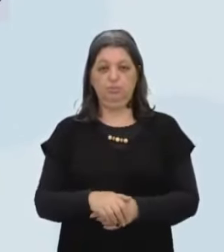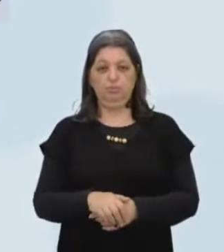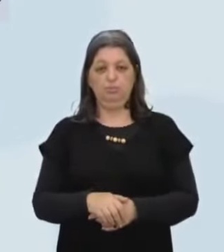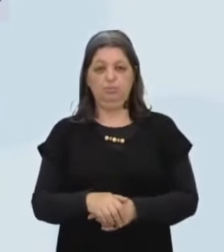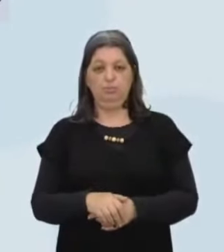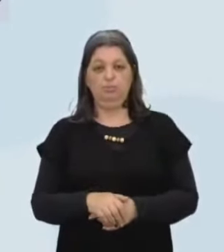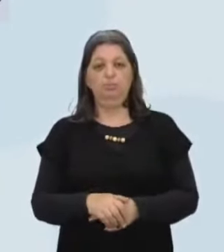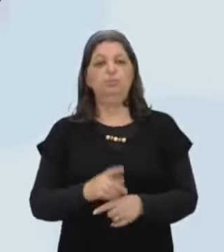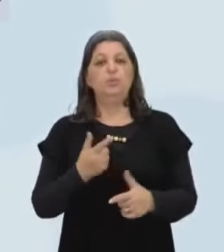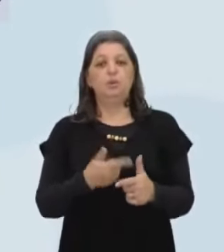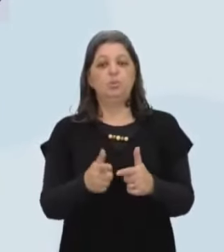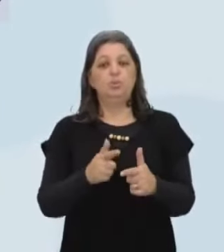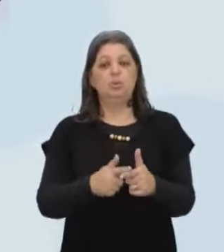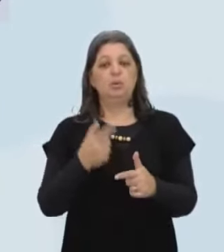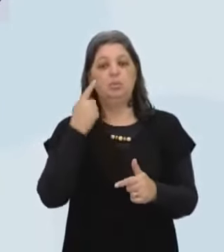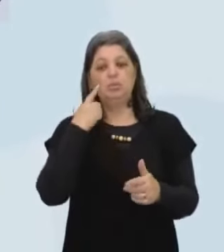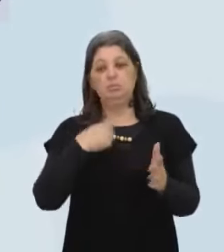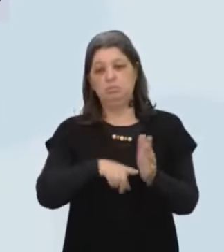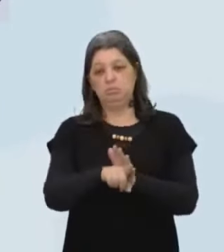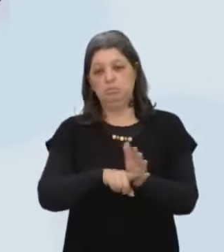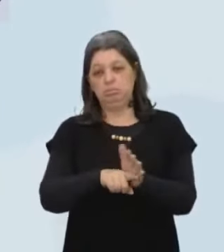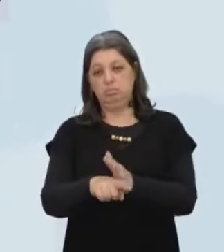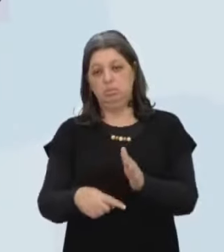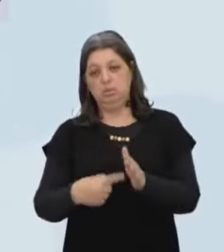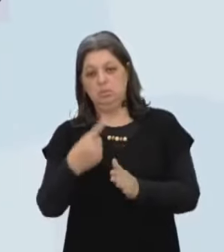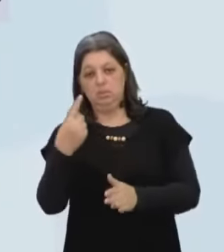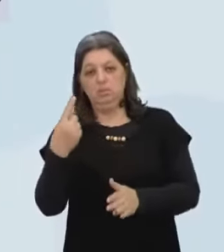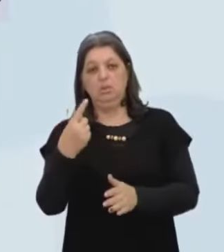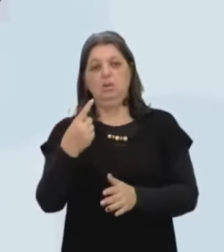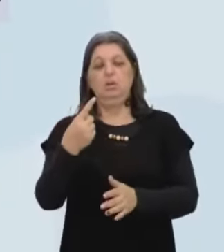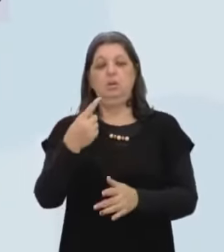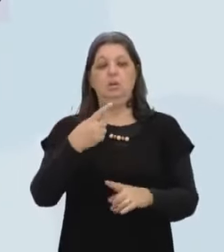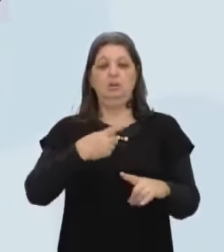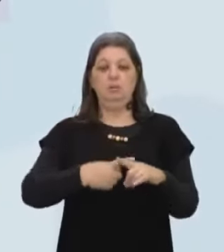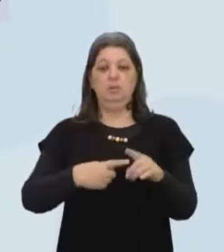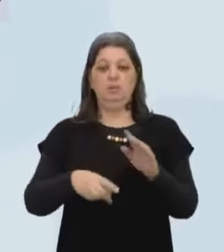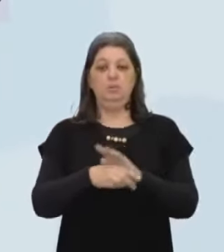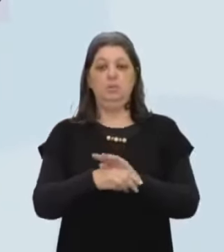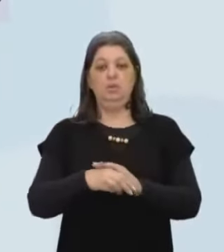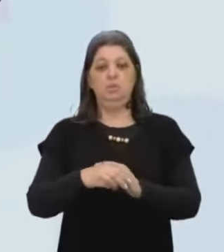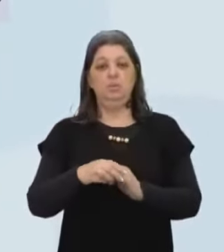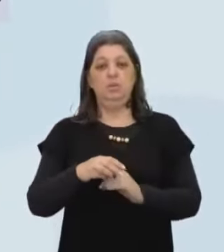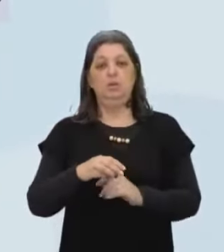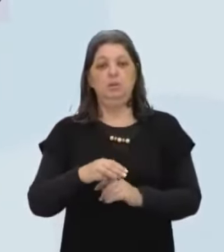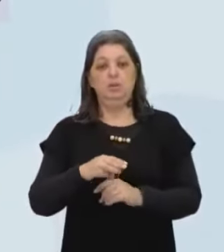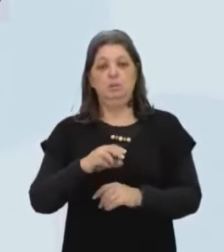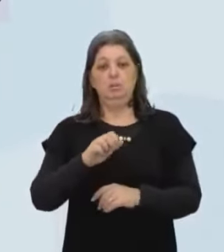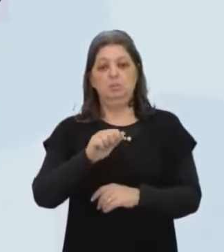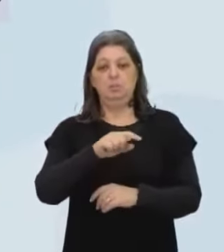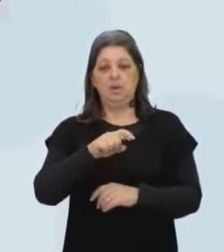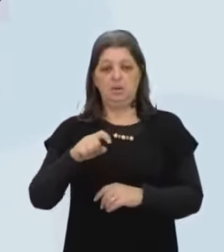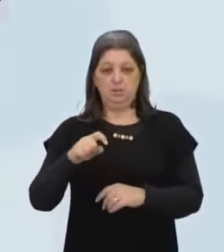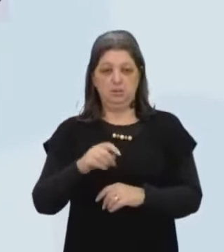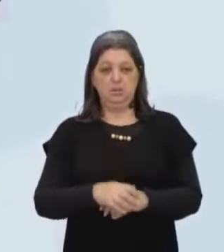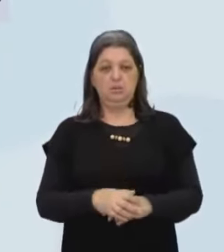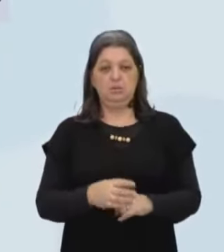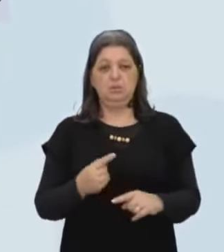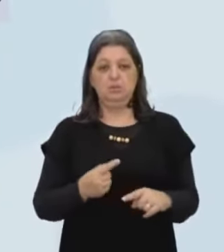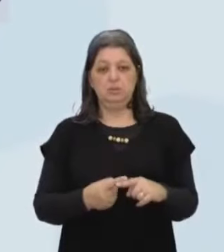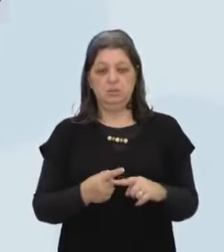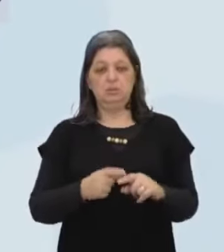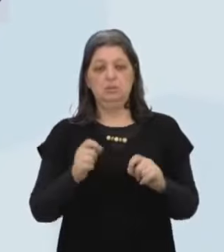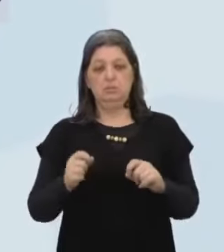aspecto desse problema Foi examinado pela primeira vez Por Max Weber Um filósofo alemão Sublinhou ele Que os Estados São